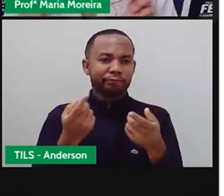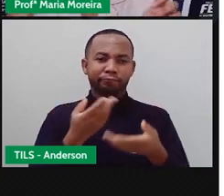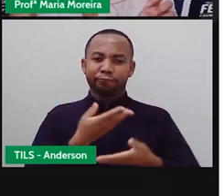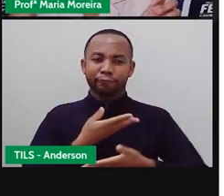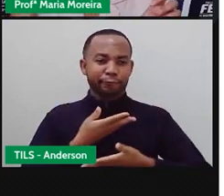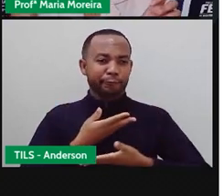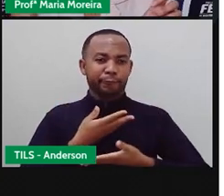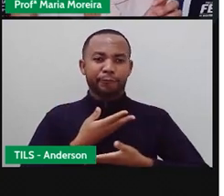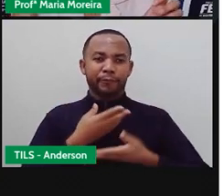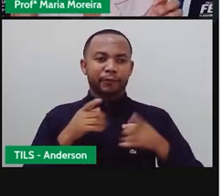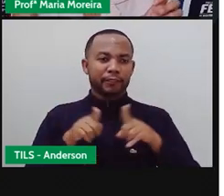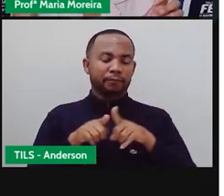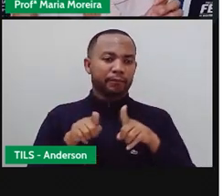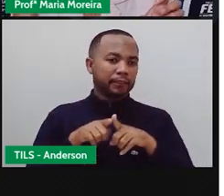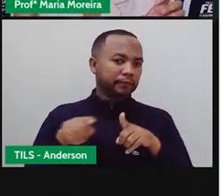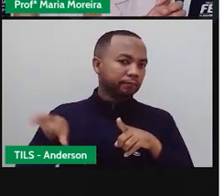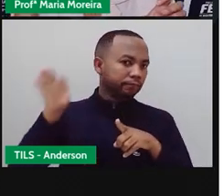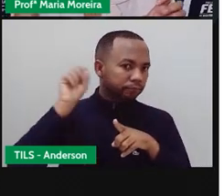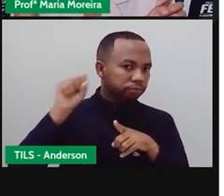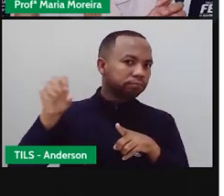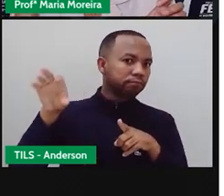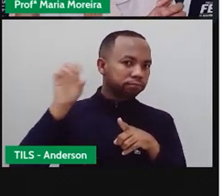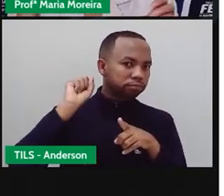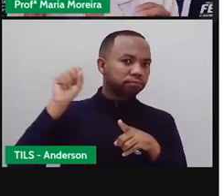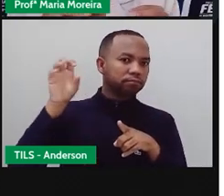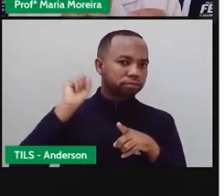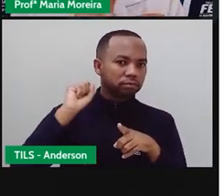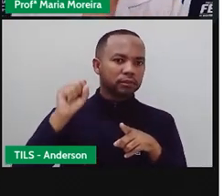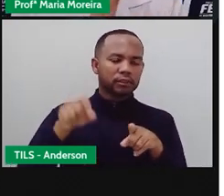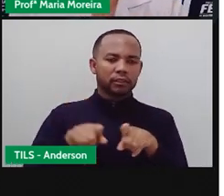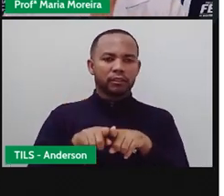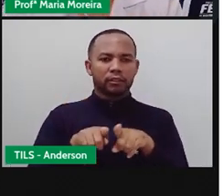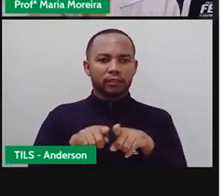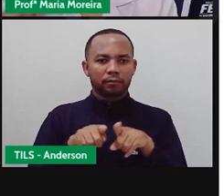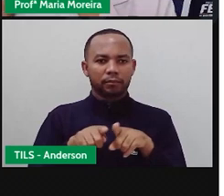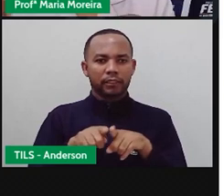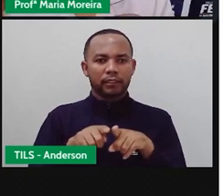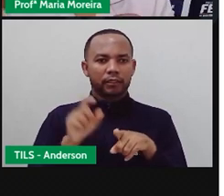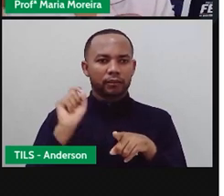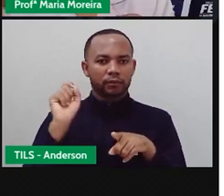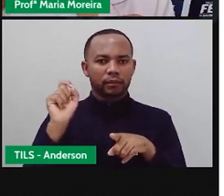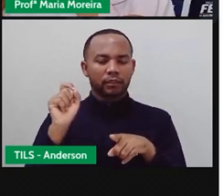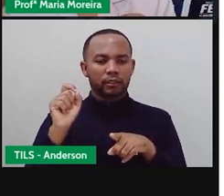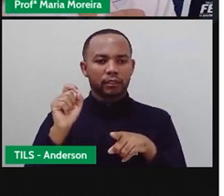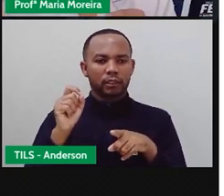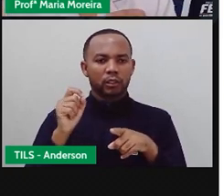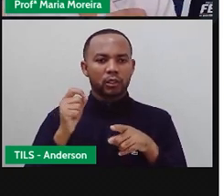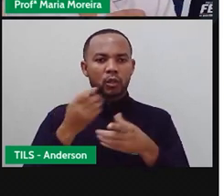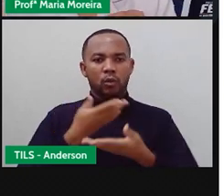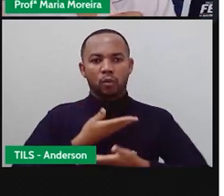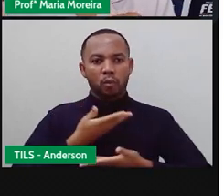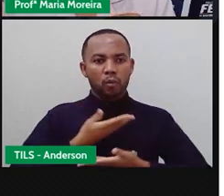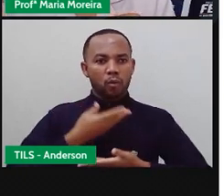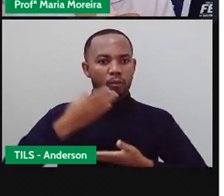Eles, ó Recebem essas vibrações sonoras E encaminham esse estímulo nervoso Aonde há o